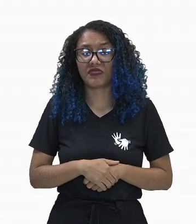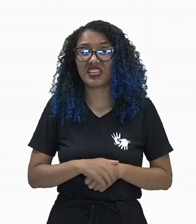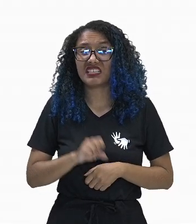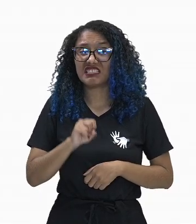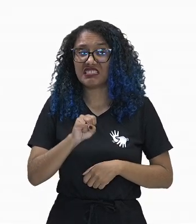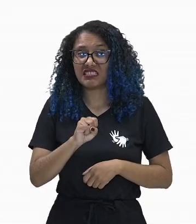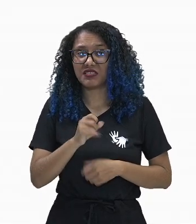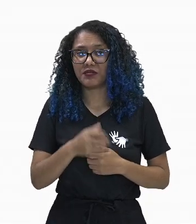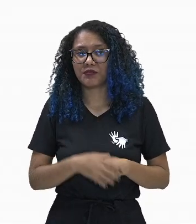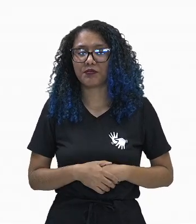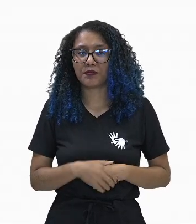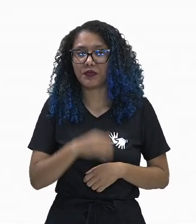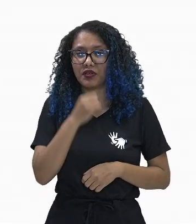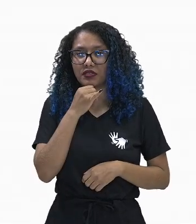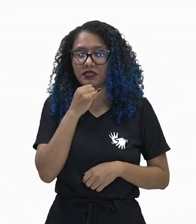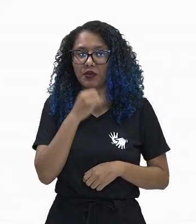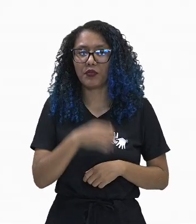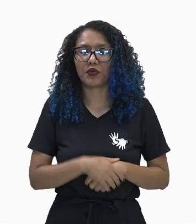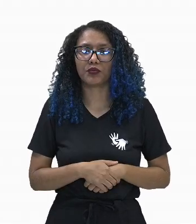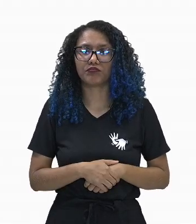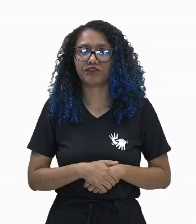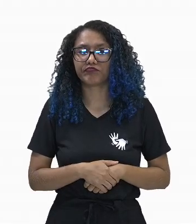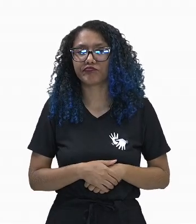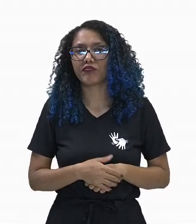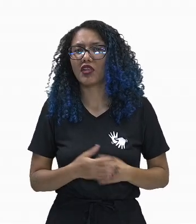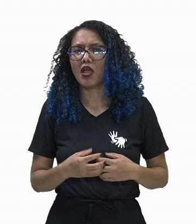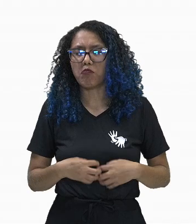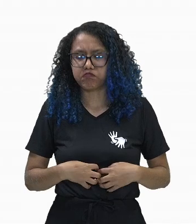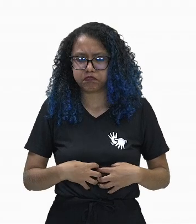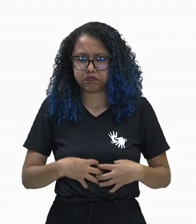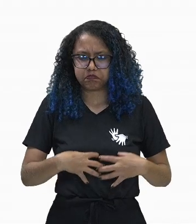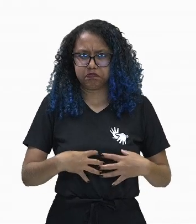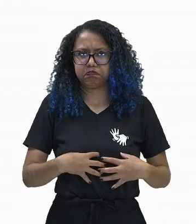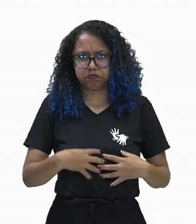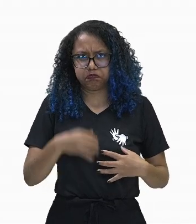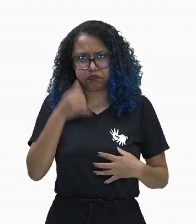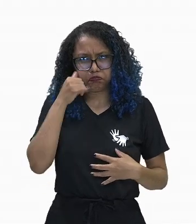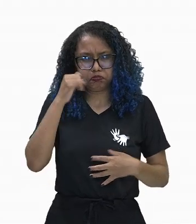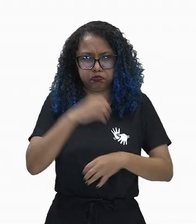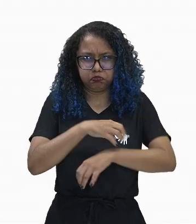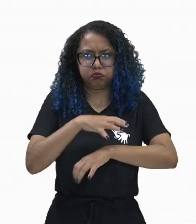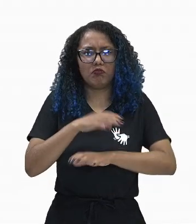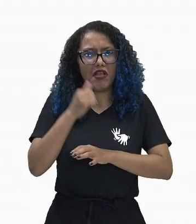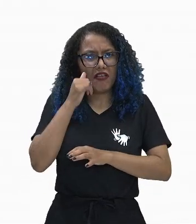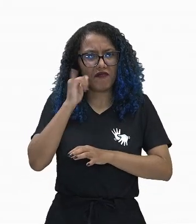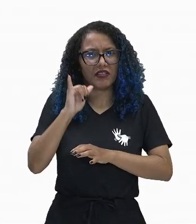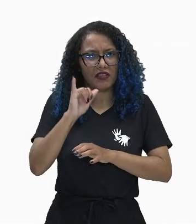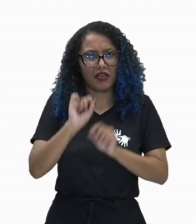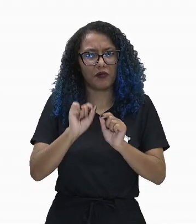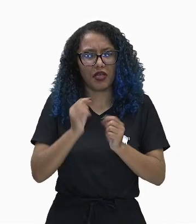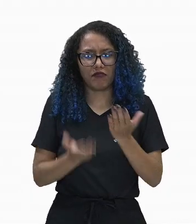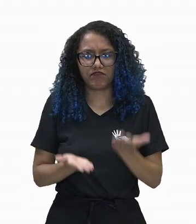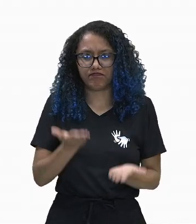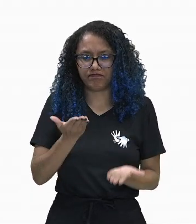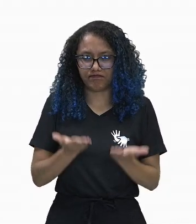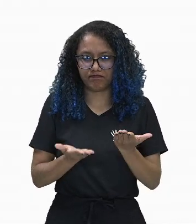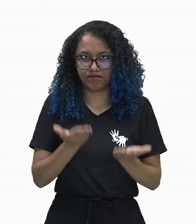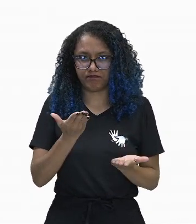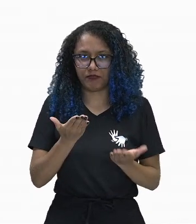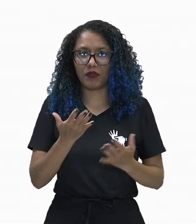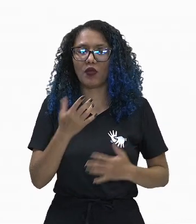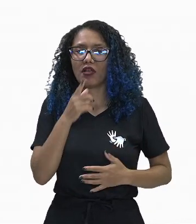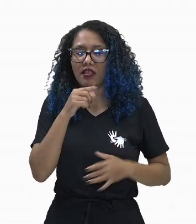tecidos, evitando inchaços e promovendo o equilíbrio hídrico. Ele também vai